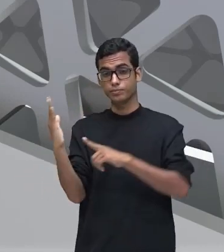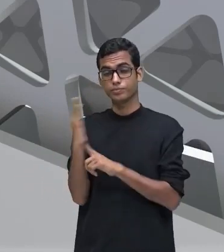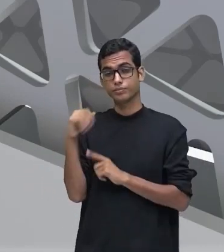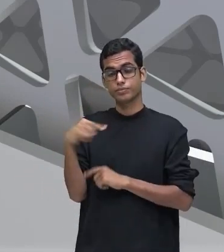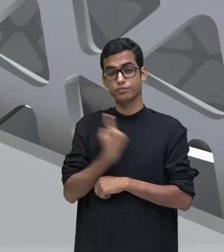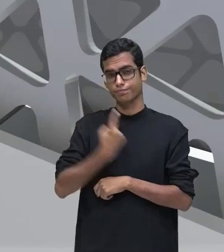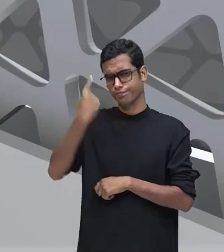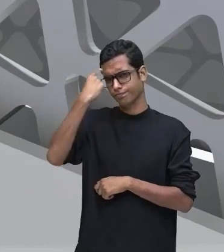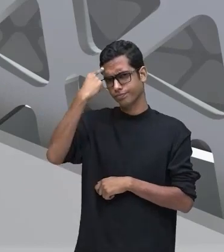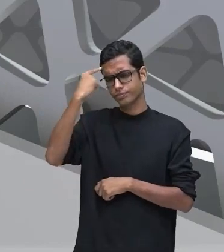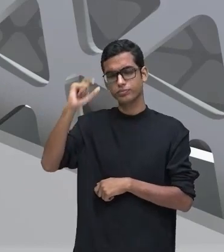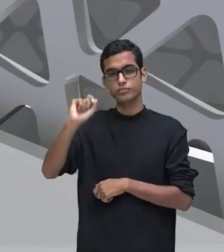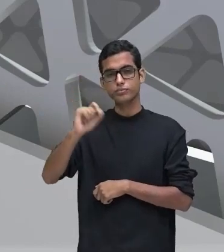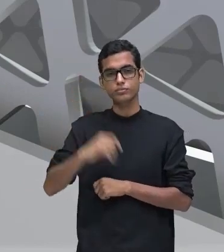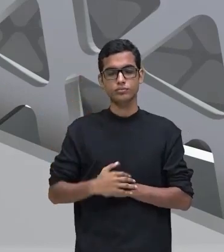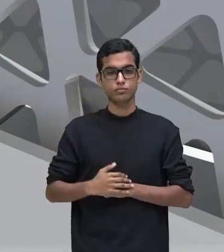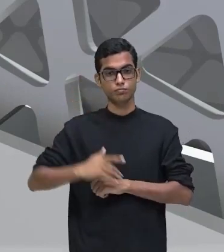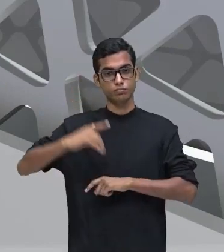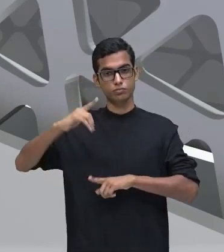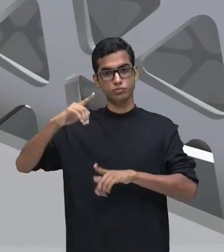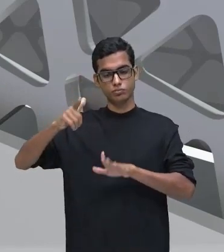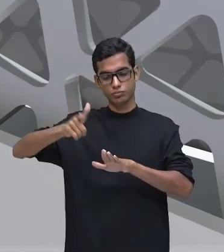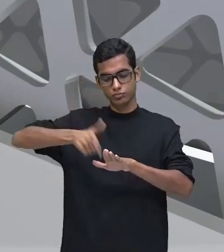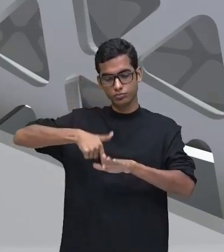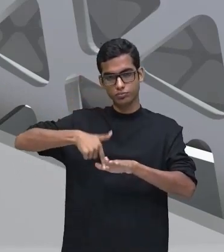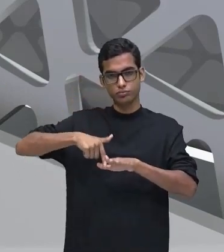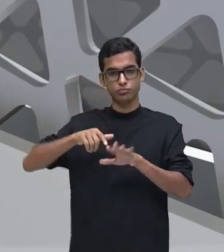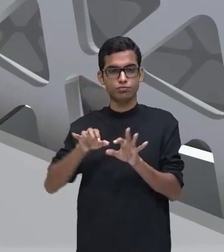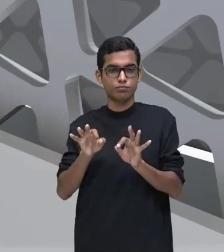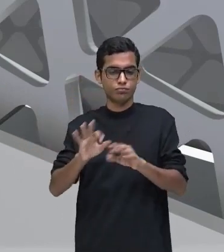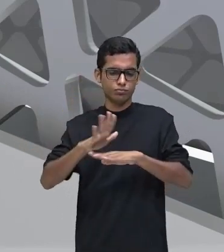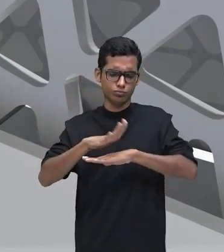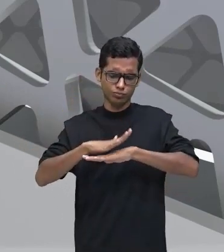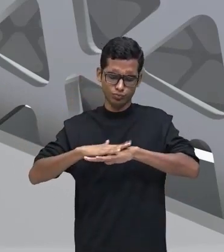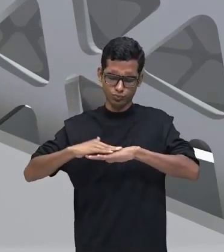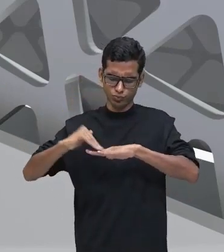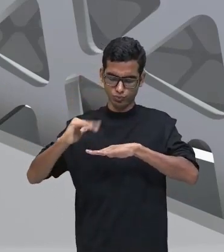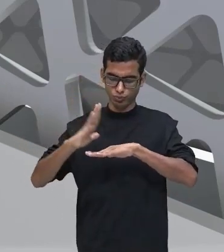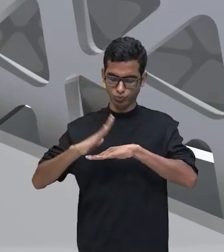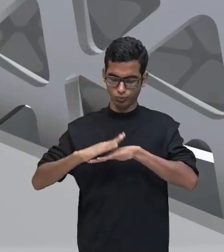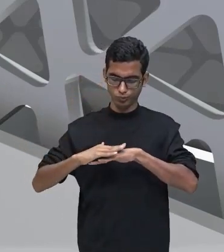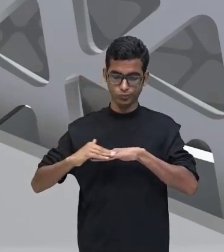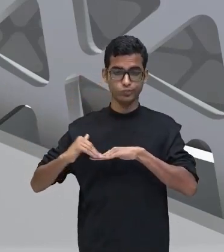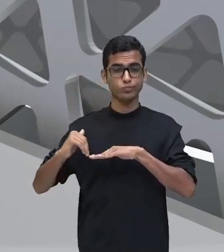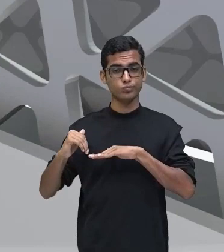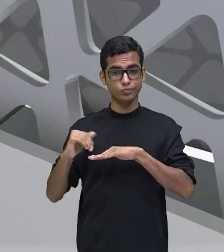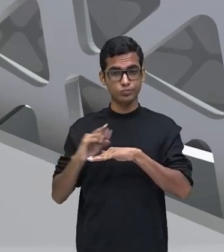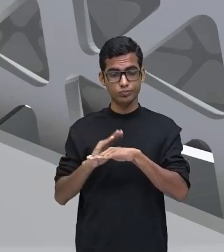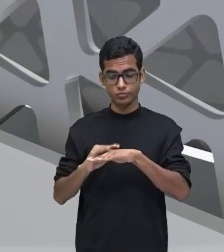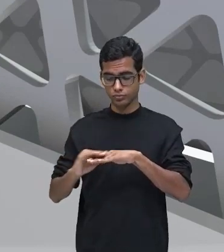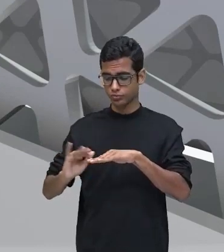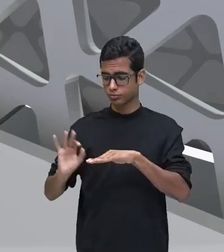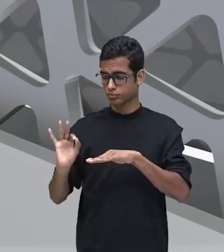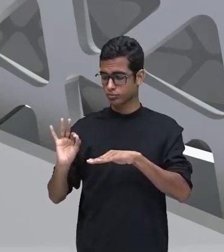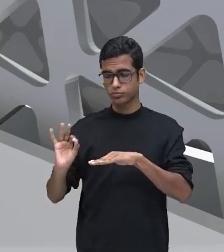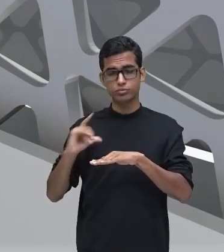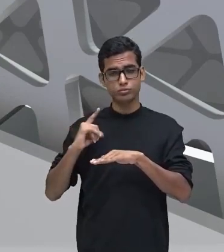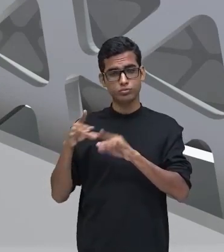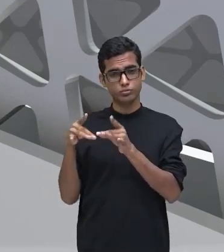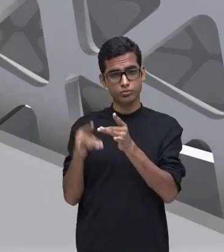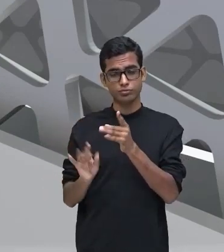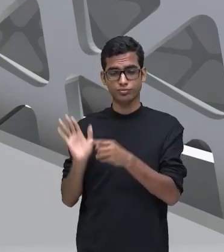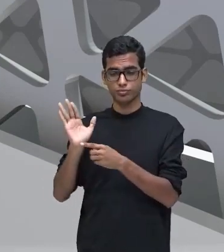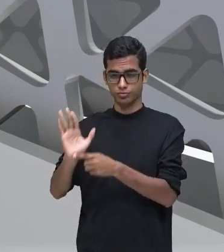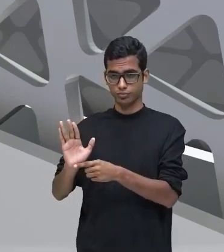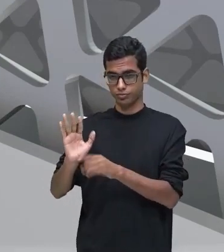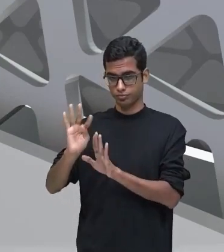ideia de um pé delicado. Ele acha o pé dela muito delicado ali naquela descrição que ele apresenta